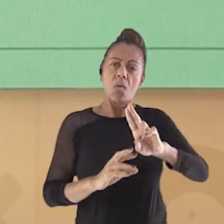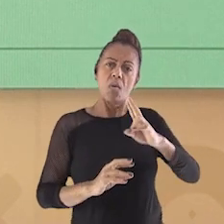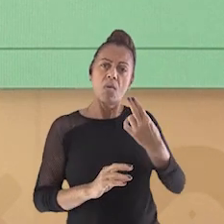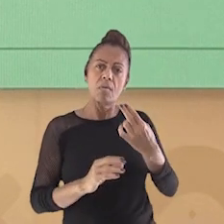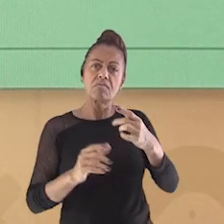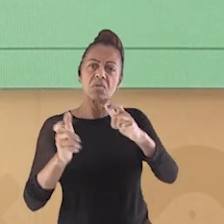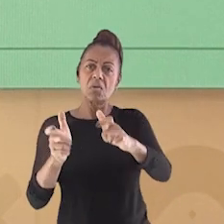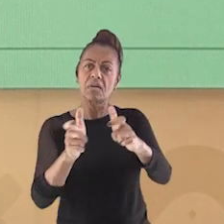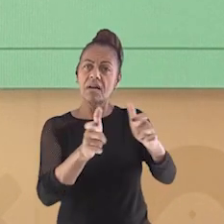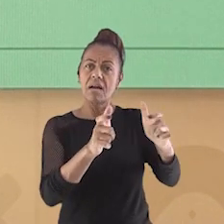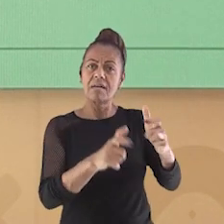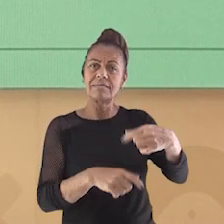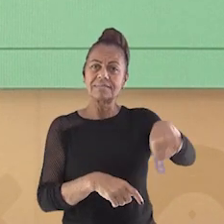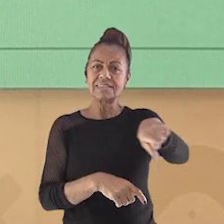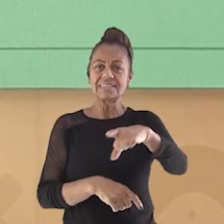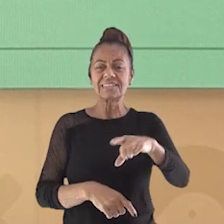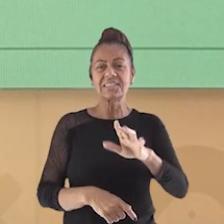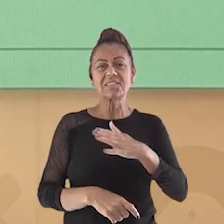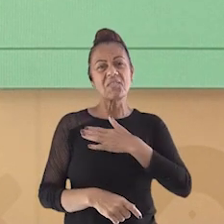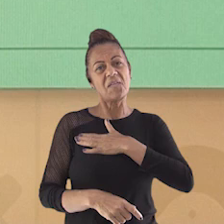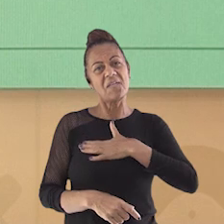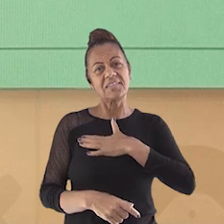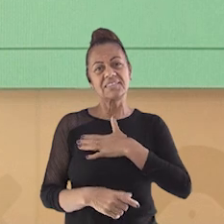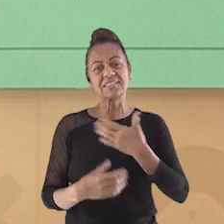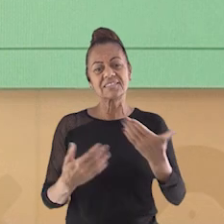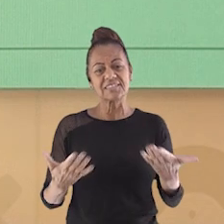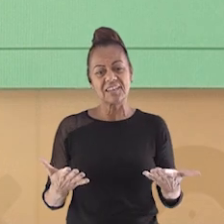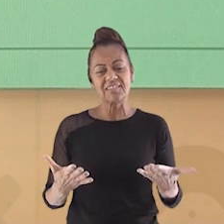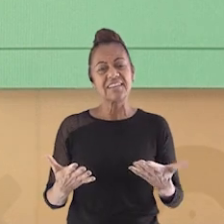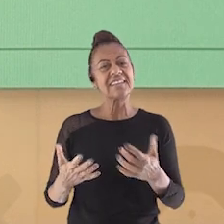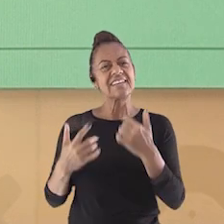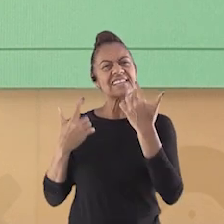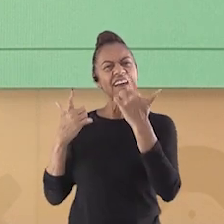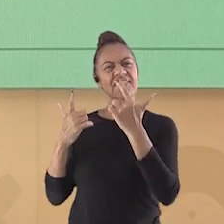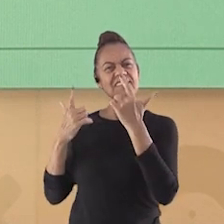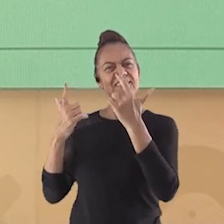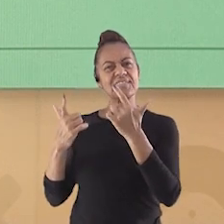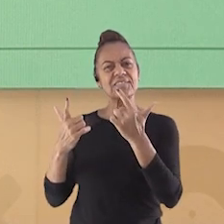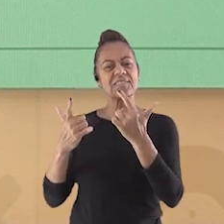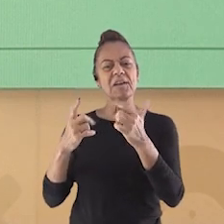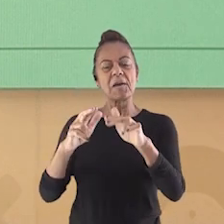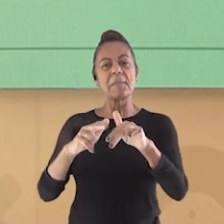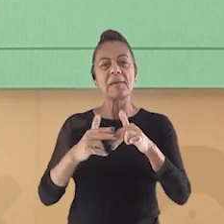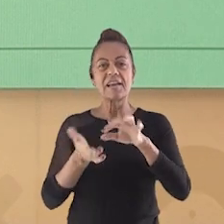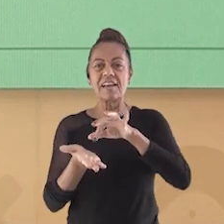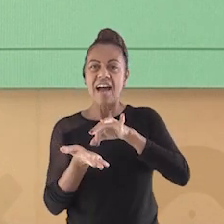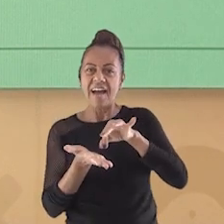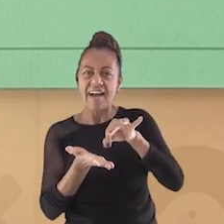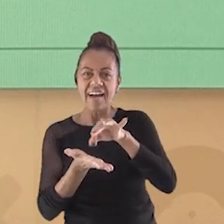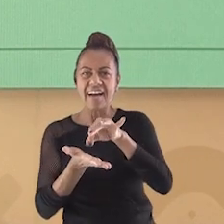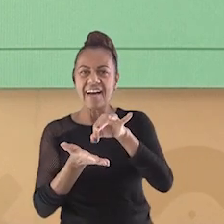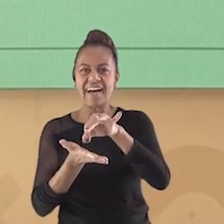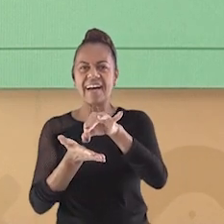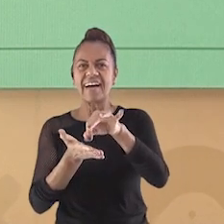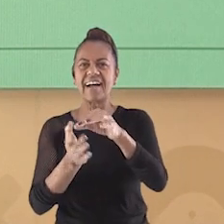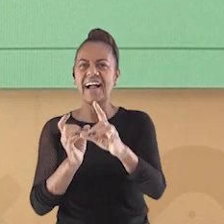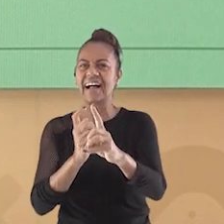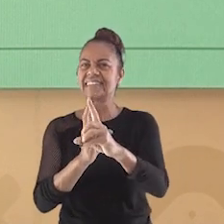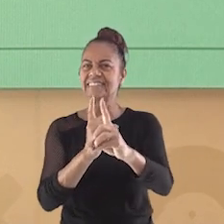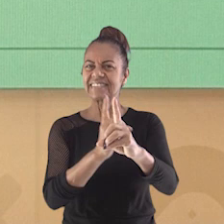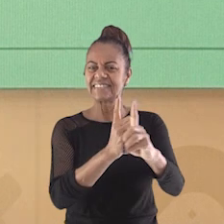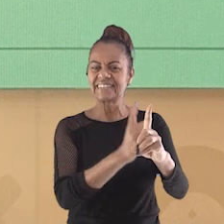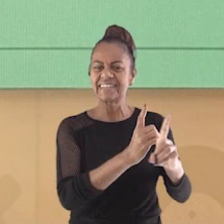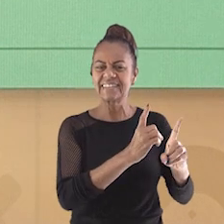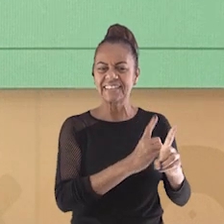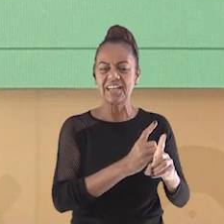conheça ou que você goste muito. Se aventure pela ferramenta do Google Maps e desbrave outros estados